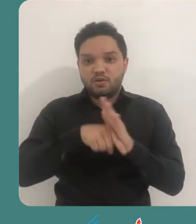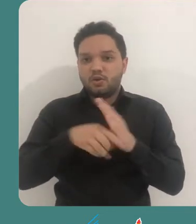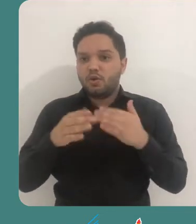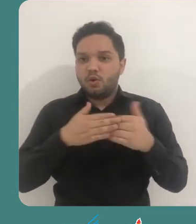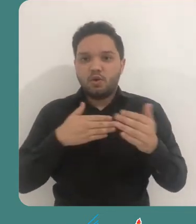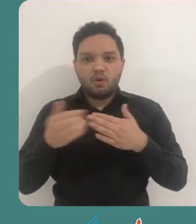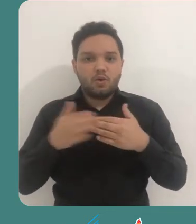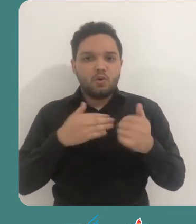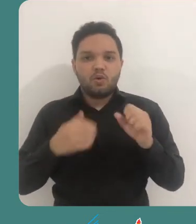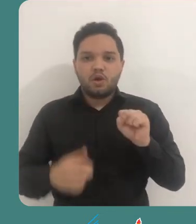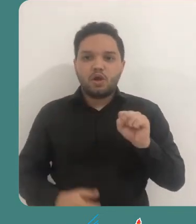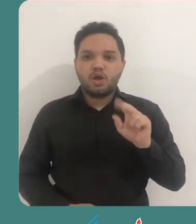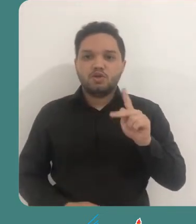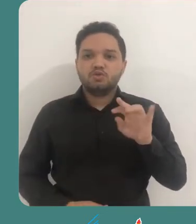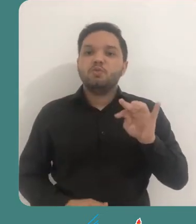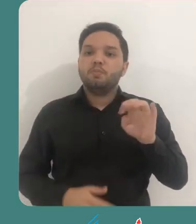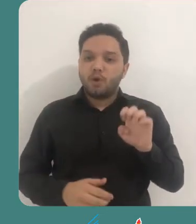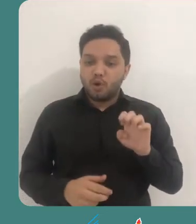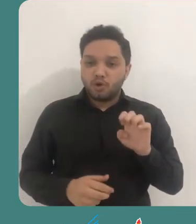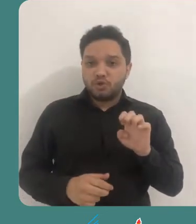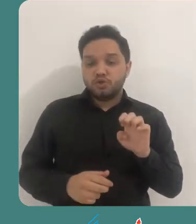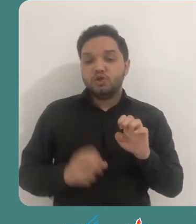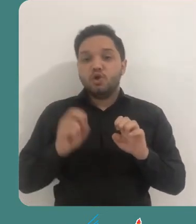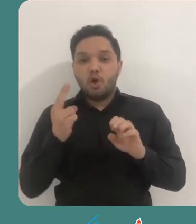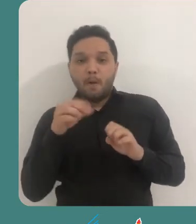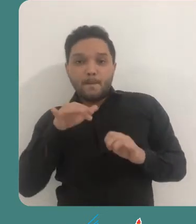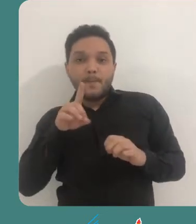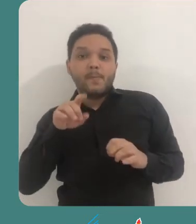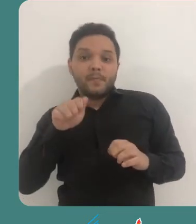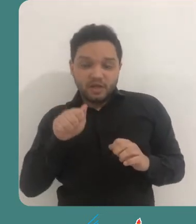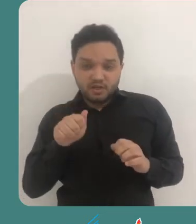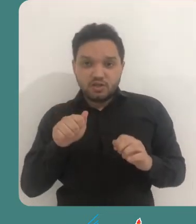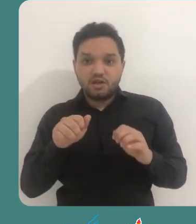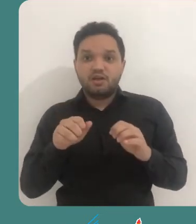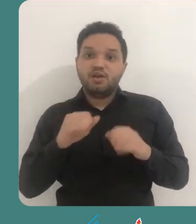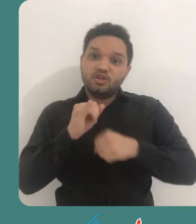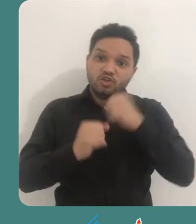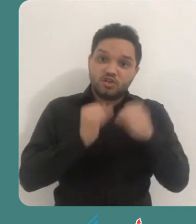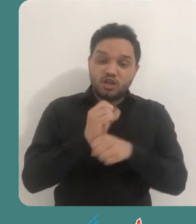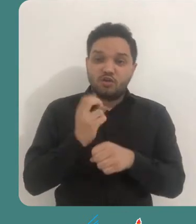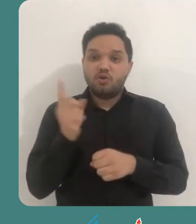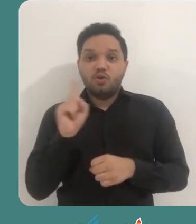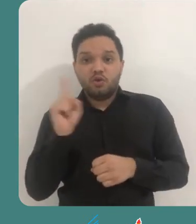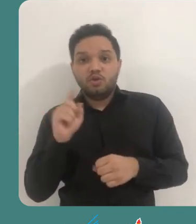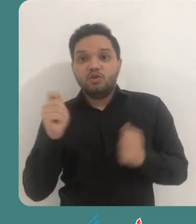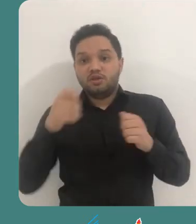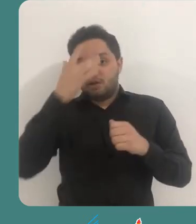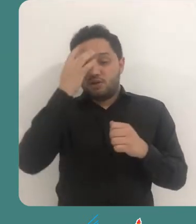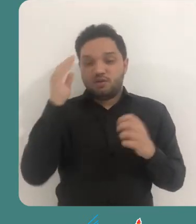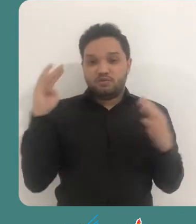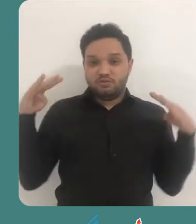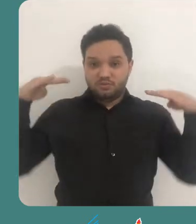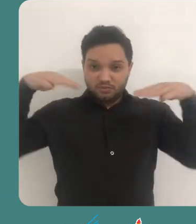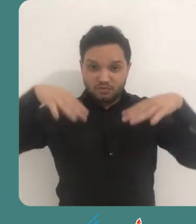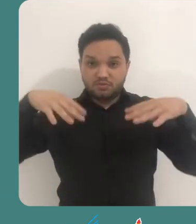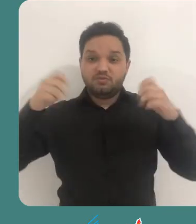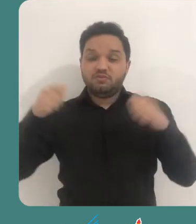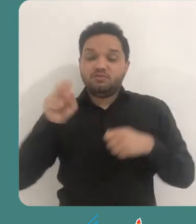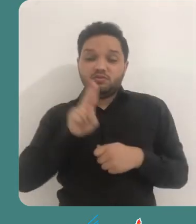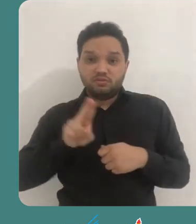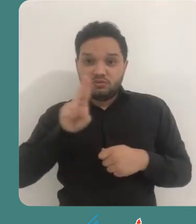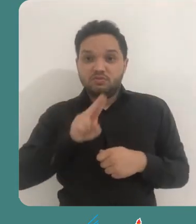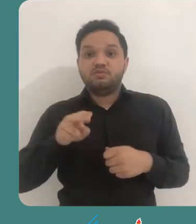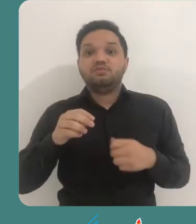pesquisa em qualquer suporte ou mídia, digital ou não, que estão sob domínio público ou são disponibilizados com licença